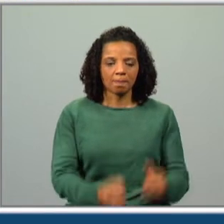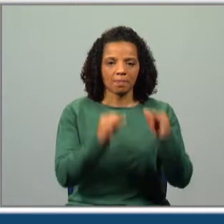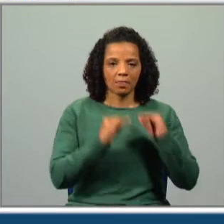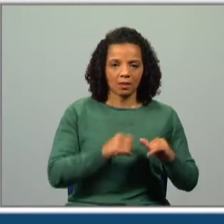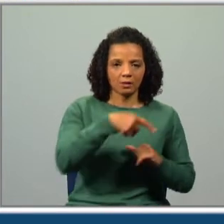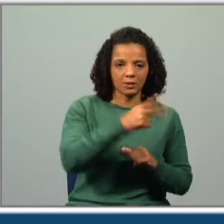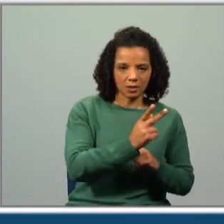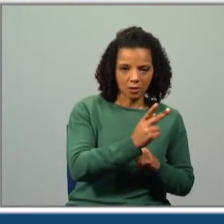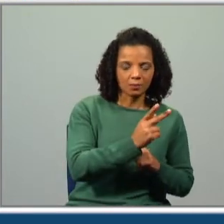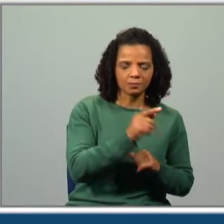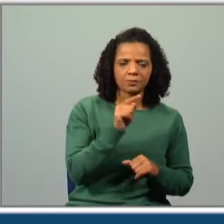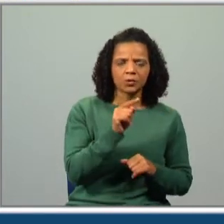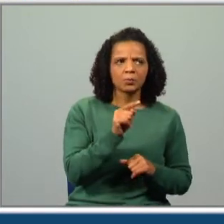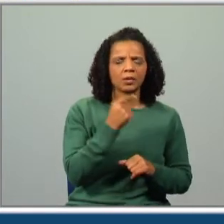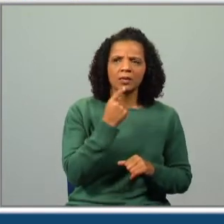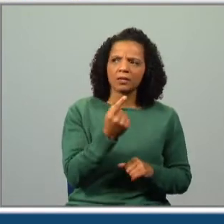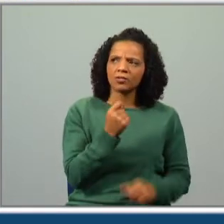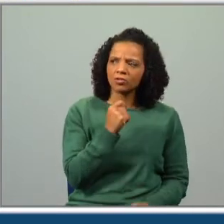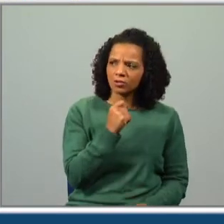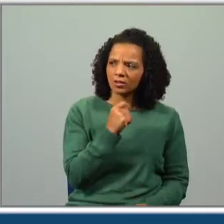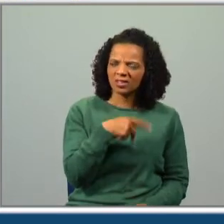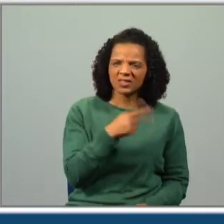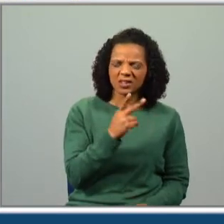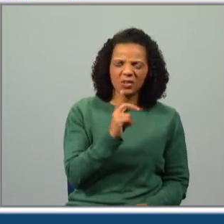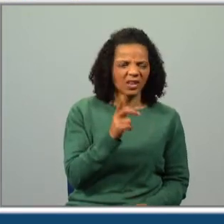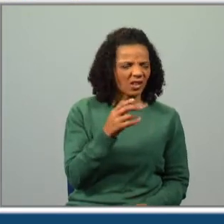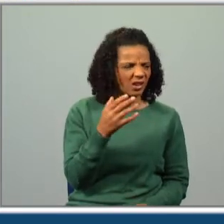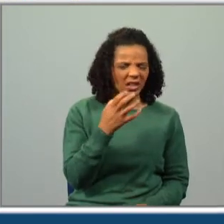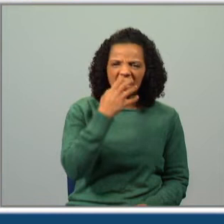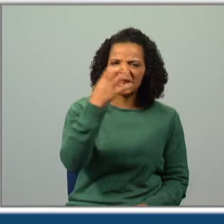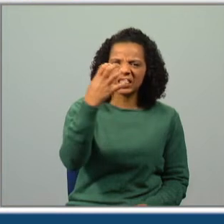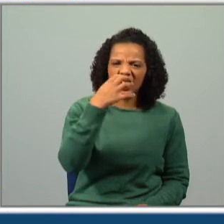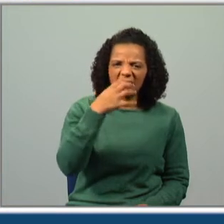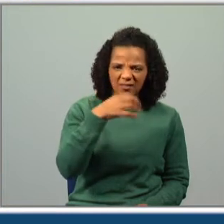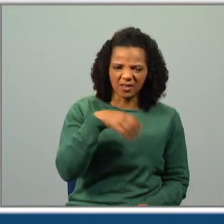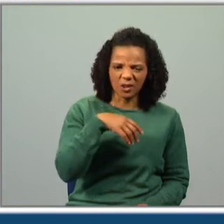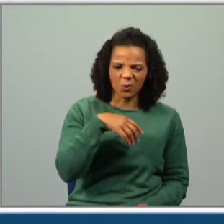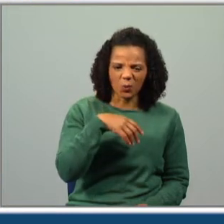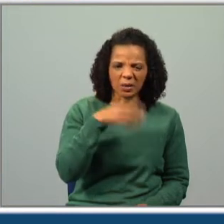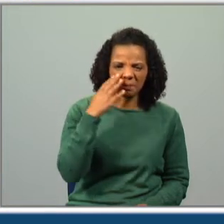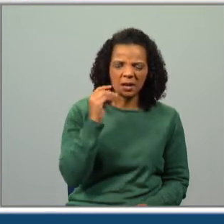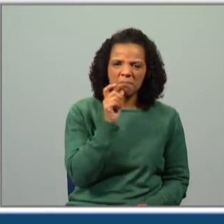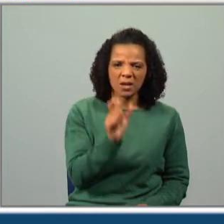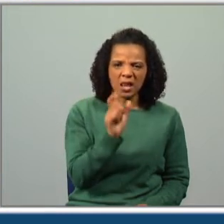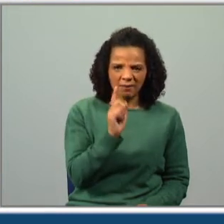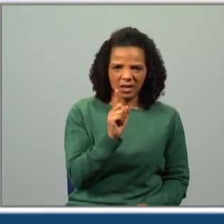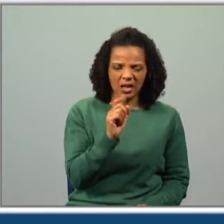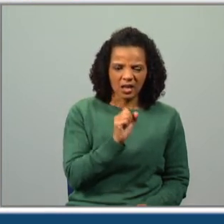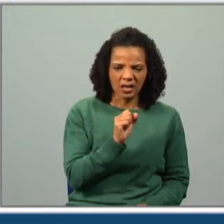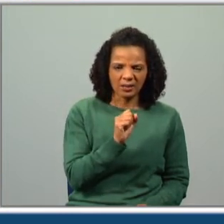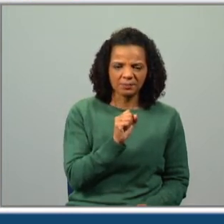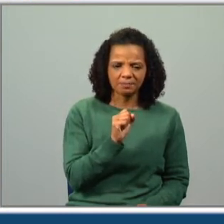televisão? Há lá uma parte em que até diz que ela gritava, guinchava. Julgo que o termo correto era guinchava.